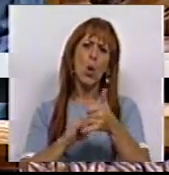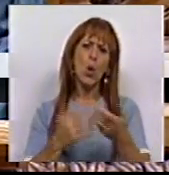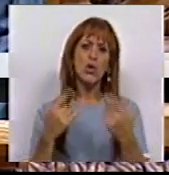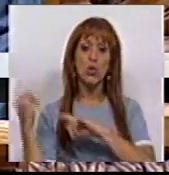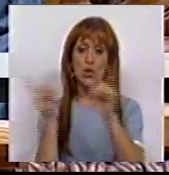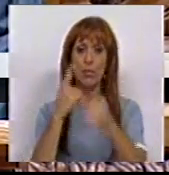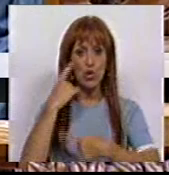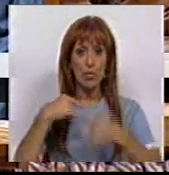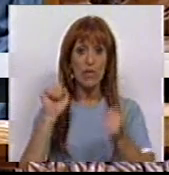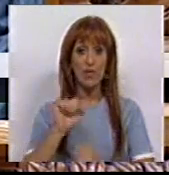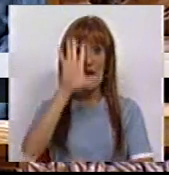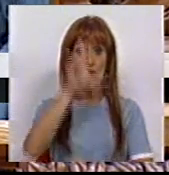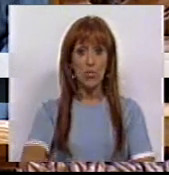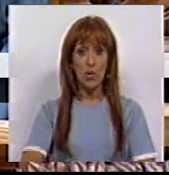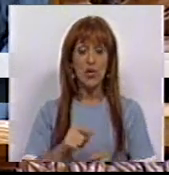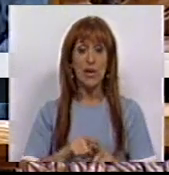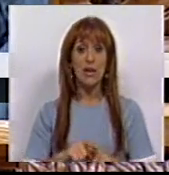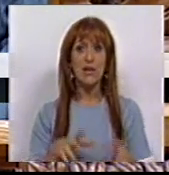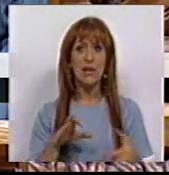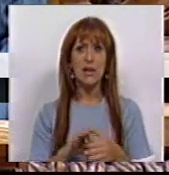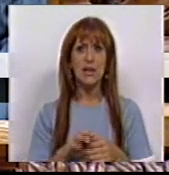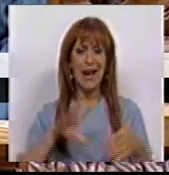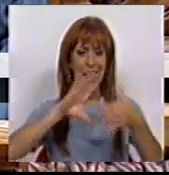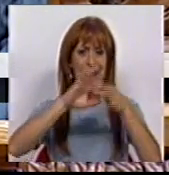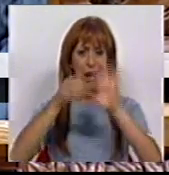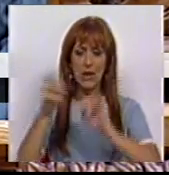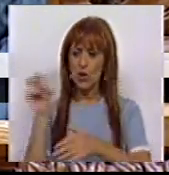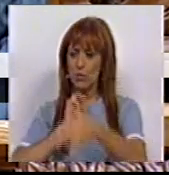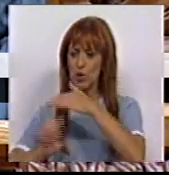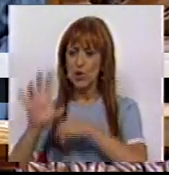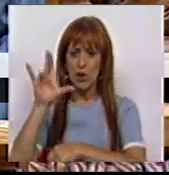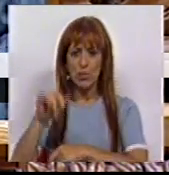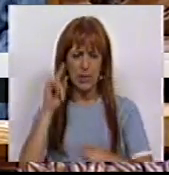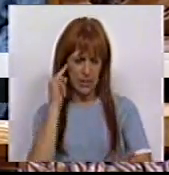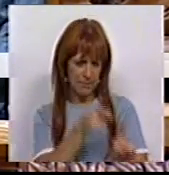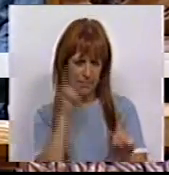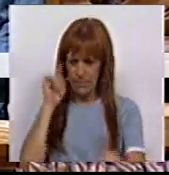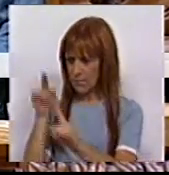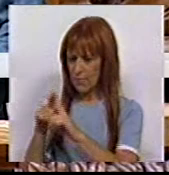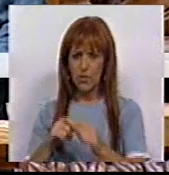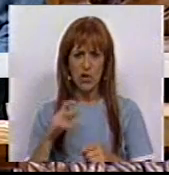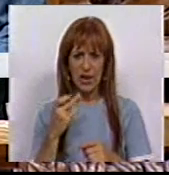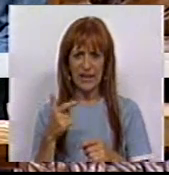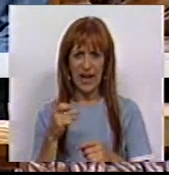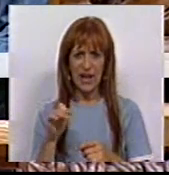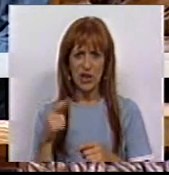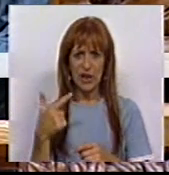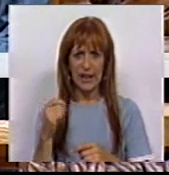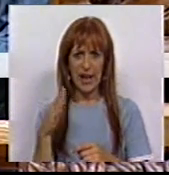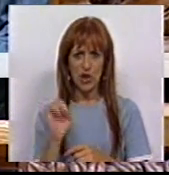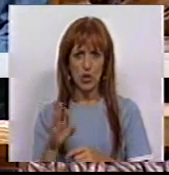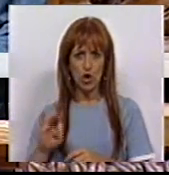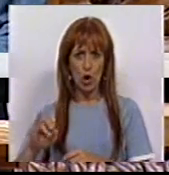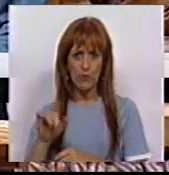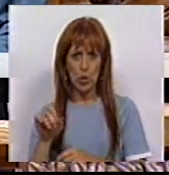nos transportes públicos de Lisboa, com a Carrizio Metropolitano de Lisboa na Mira e a Transtejo Soflusa na Calha.